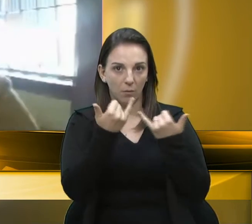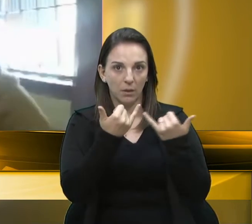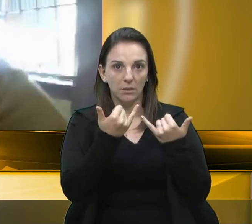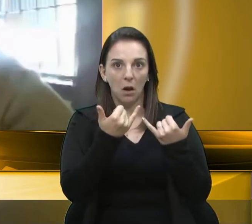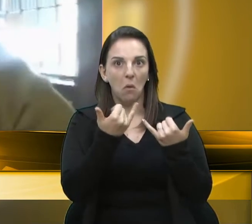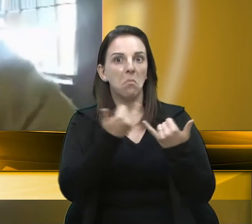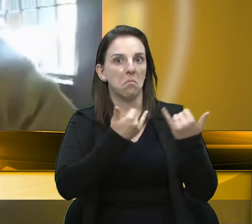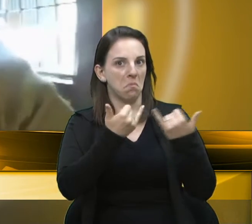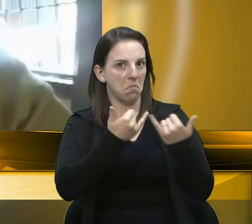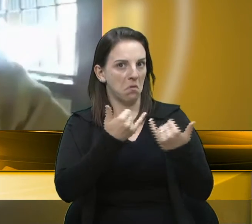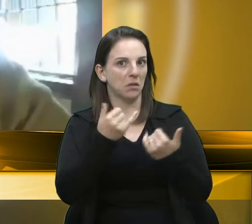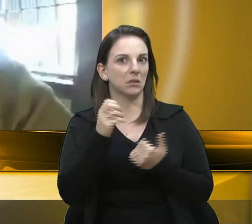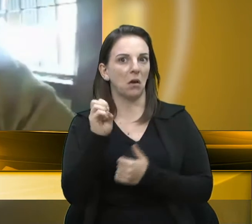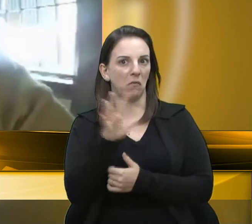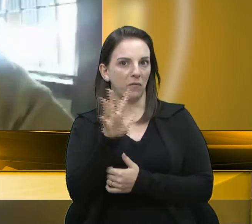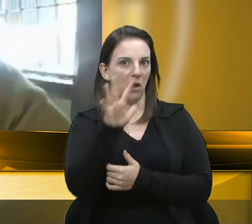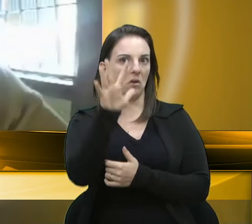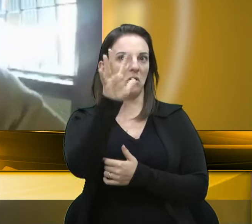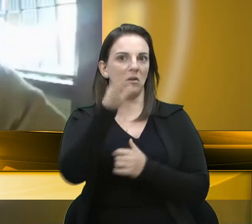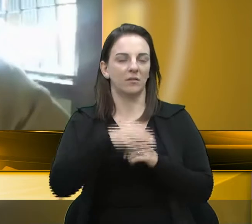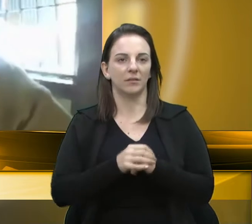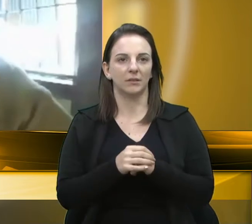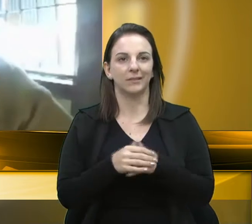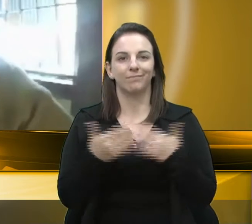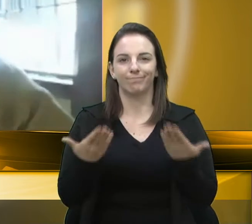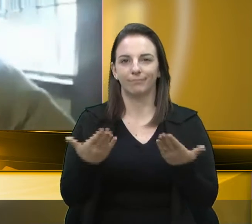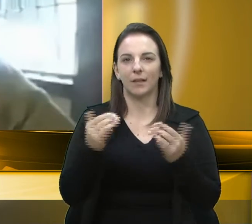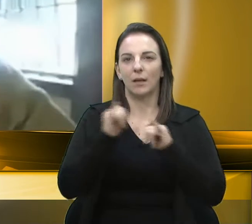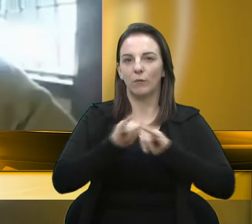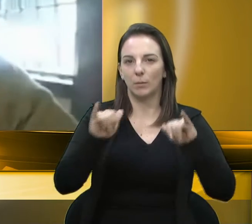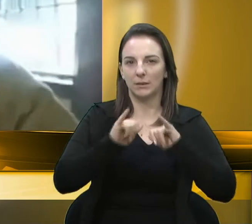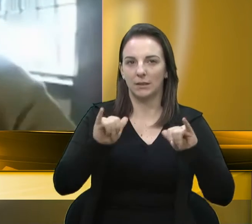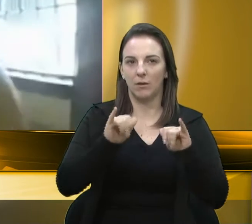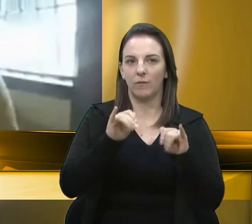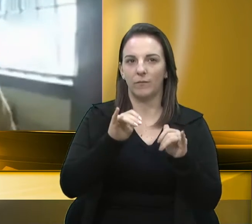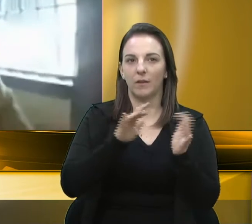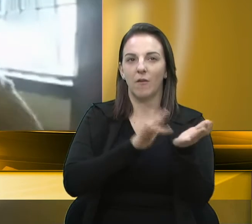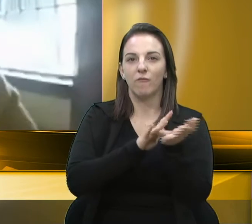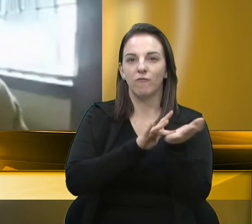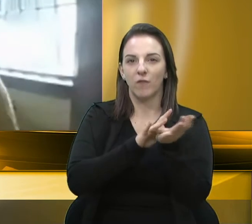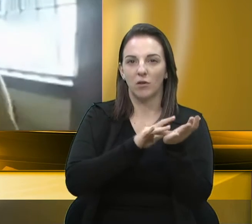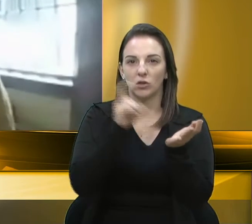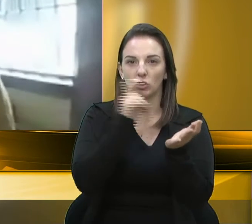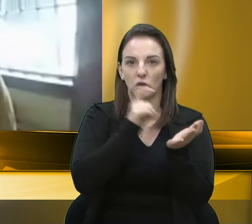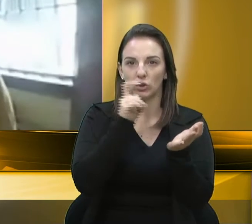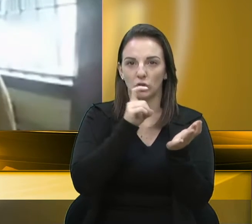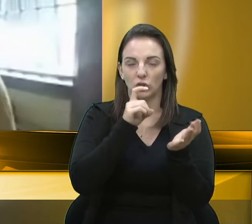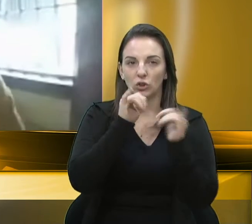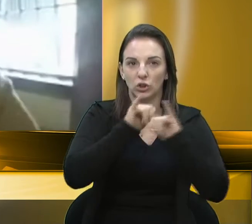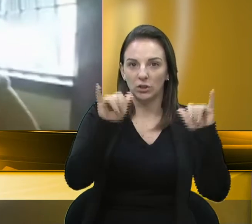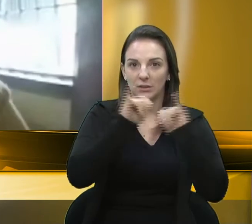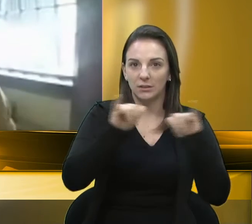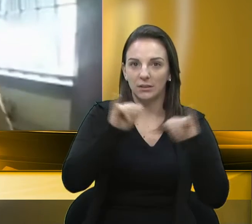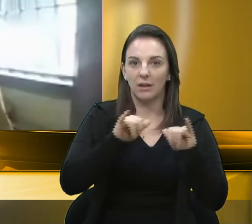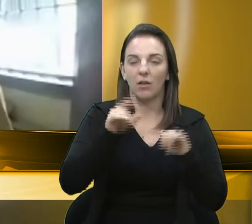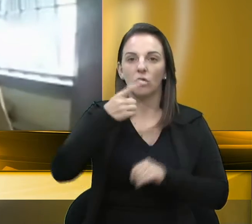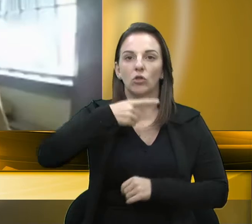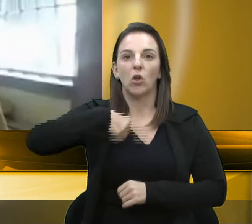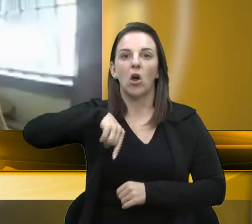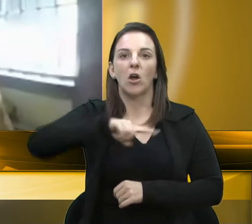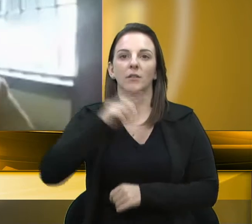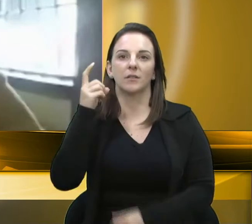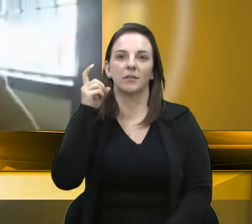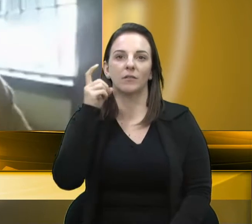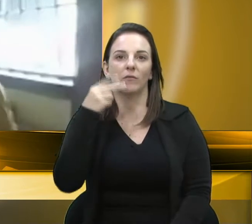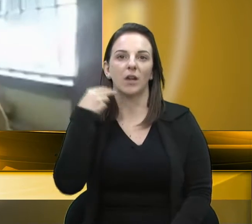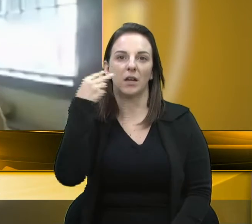sobre a questão das fake news, nós, enquanto vereadores, a gente precisa vir aqui e debater a realidade. Agora, o senhor é campeão de fake news.